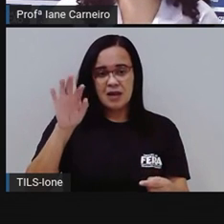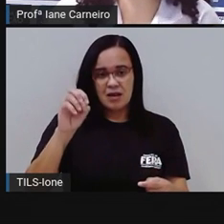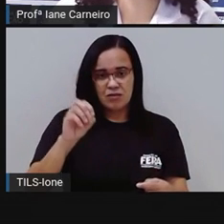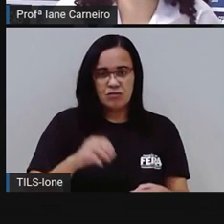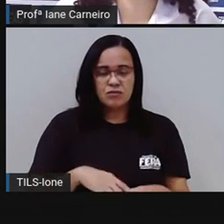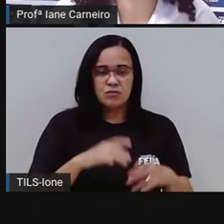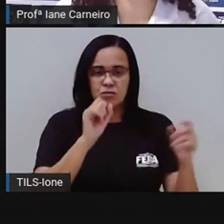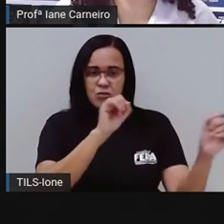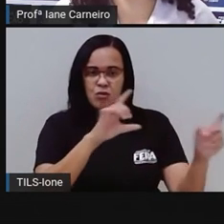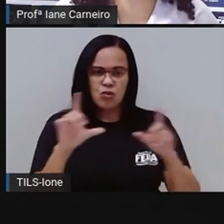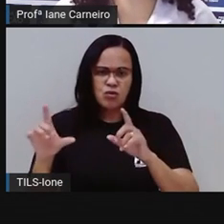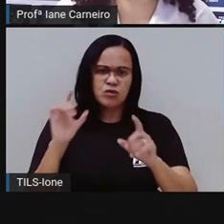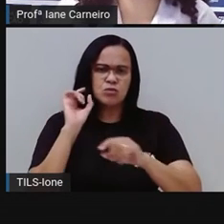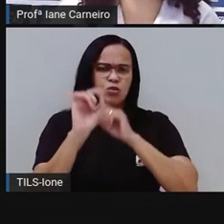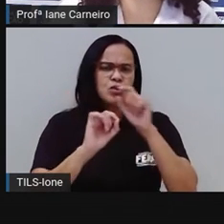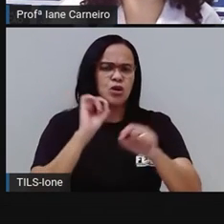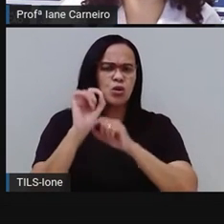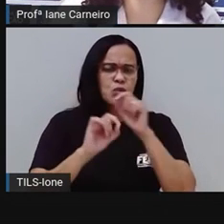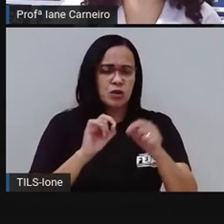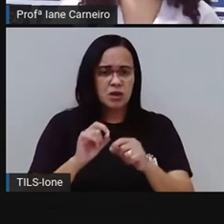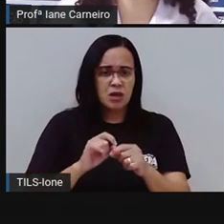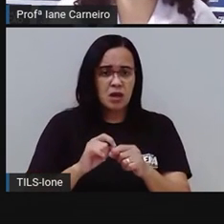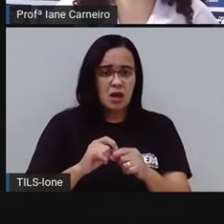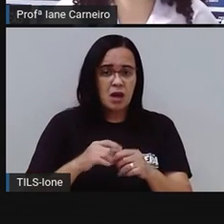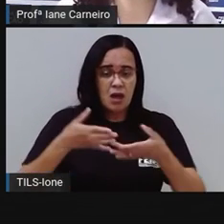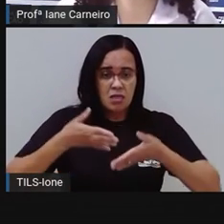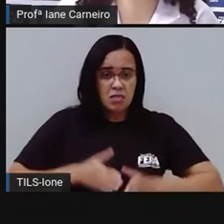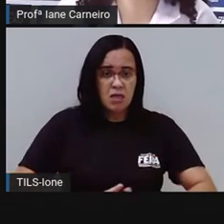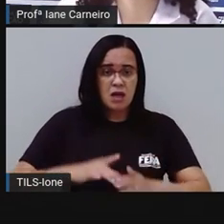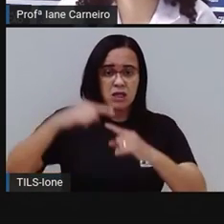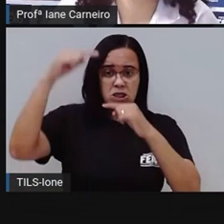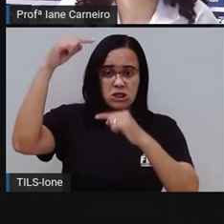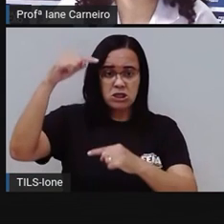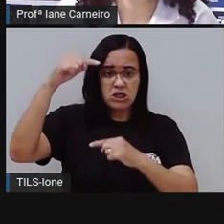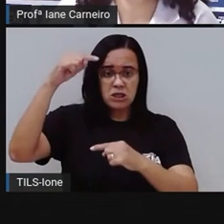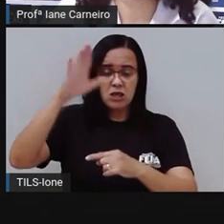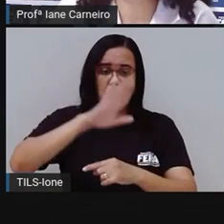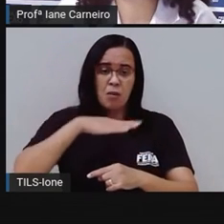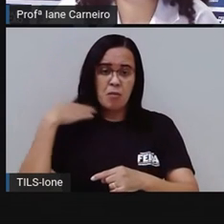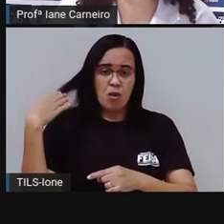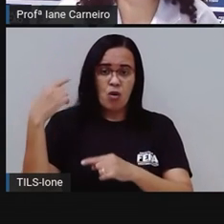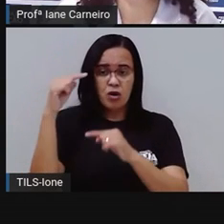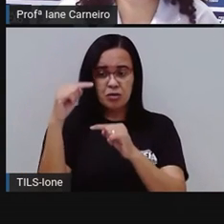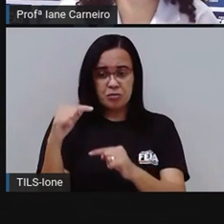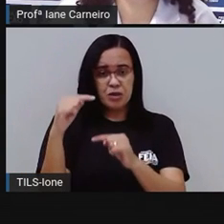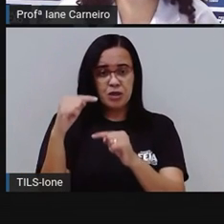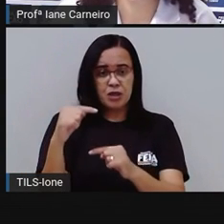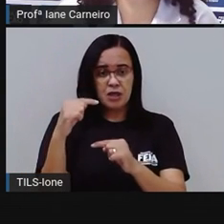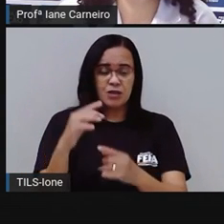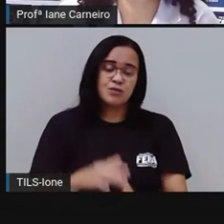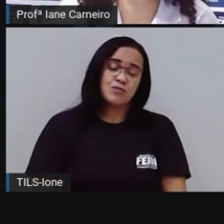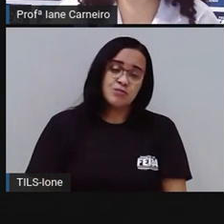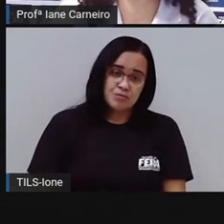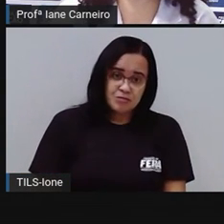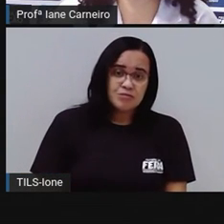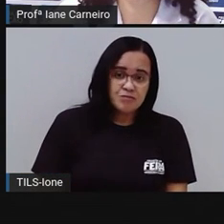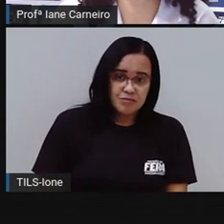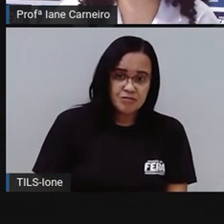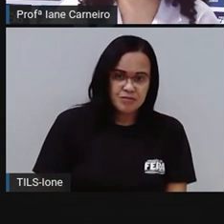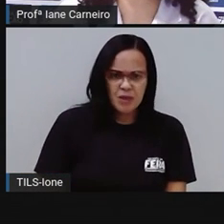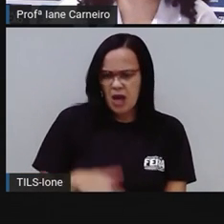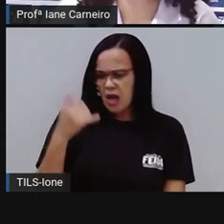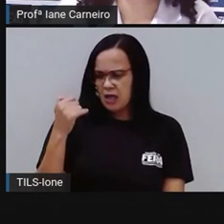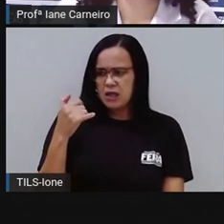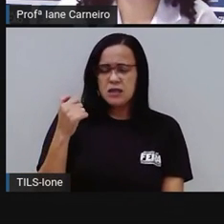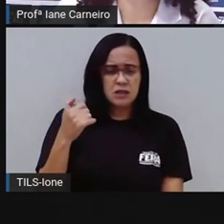Próximo. O que é o que é? Nasce grande e morre pequeno. A caneta, ele não diminui o tamanho,